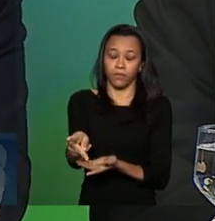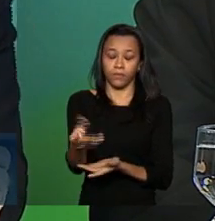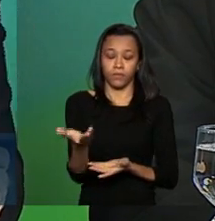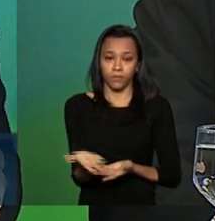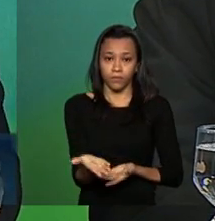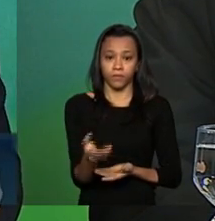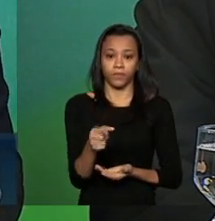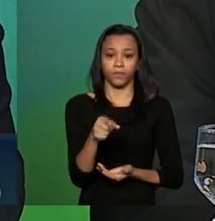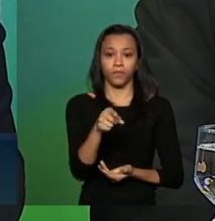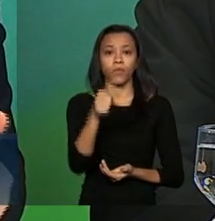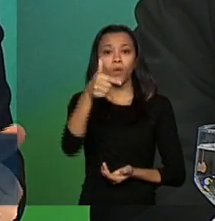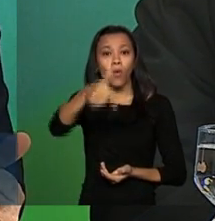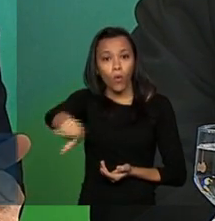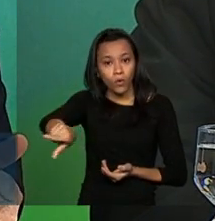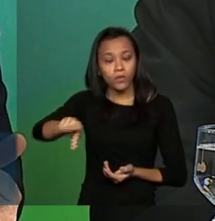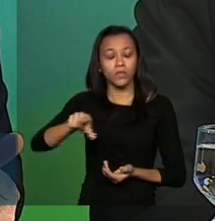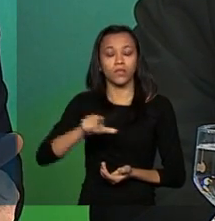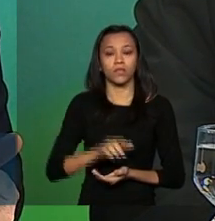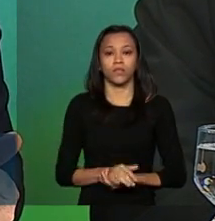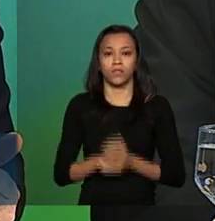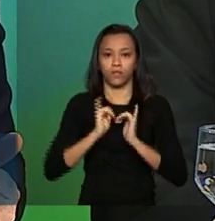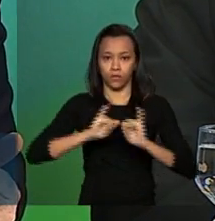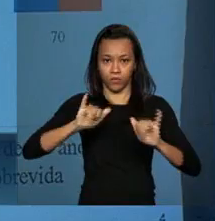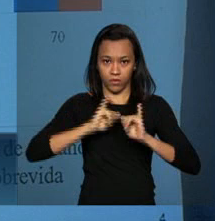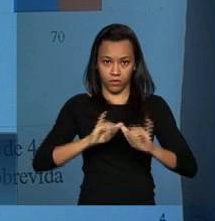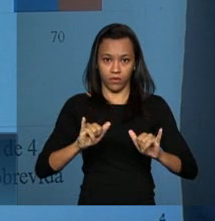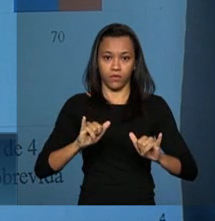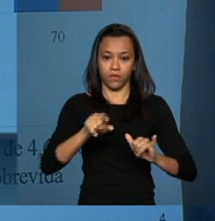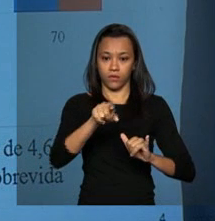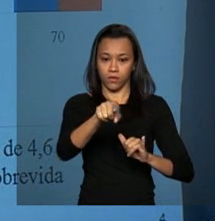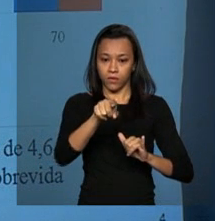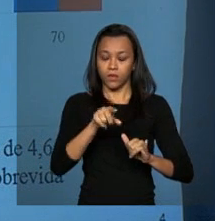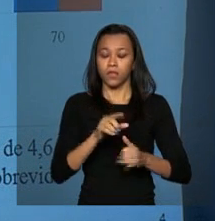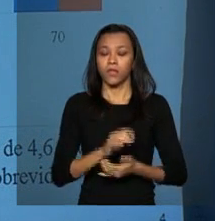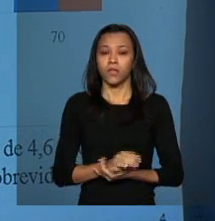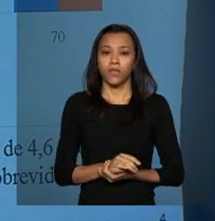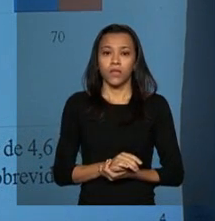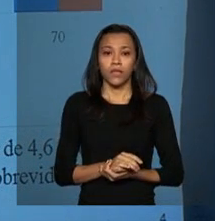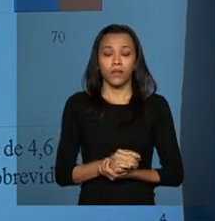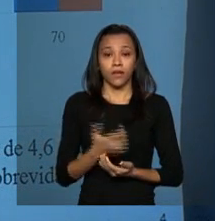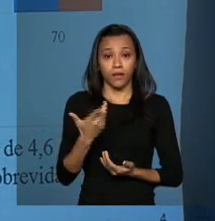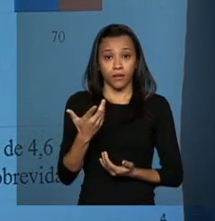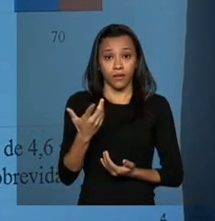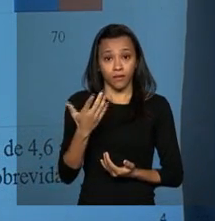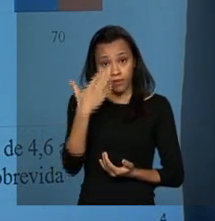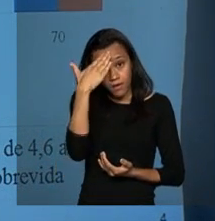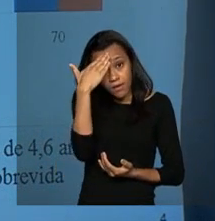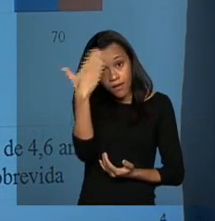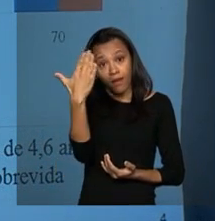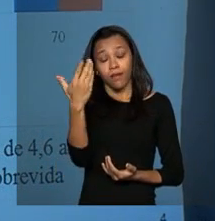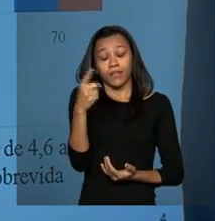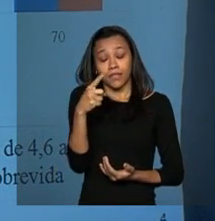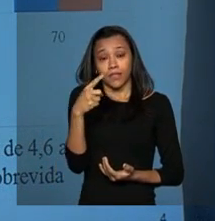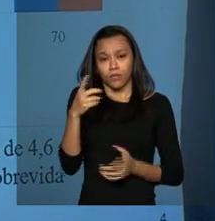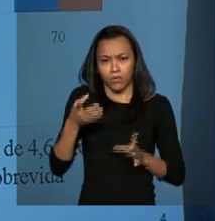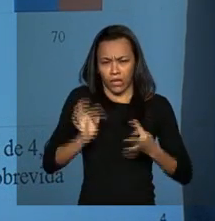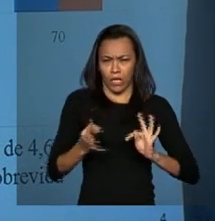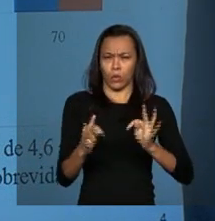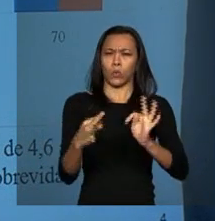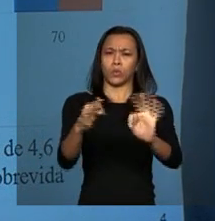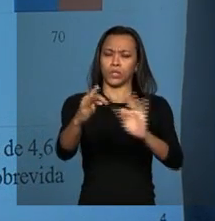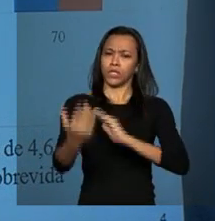um outro aspecto desse desafio é que, graças aos avanços tecnológicos, às